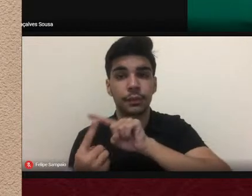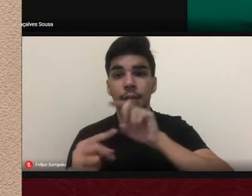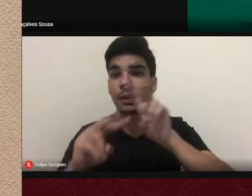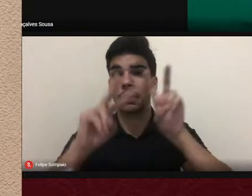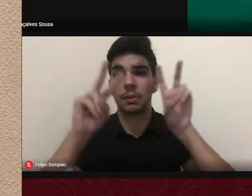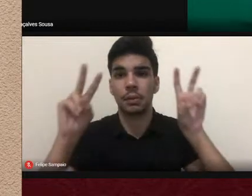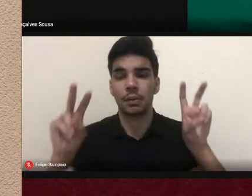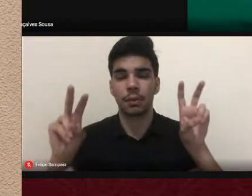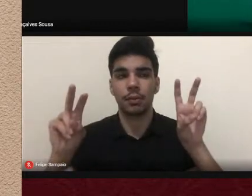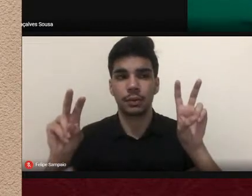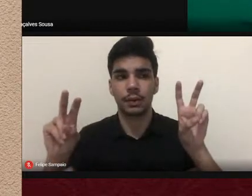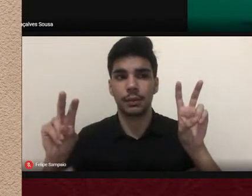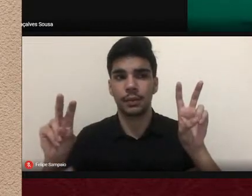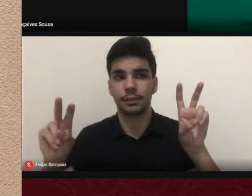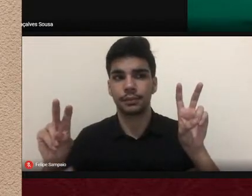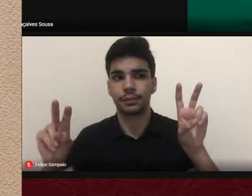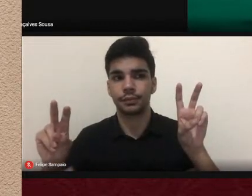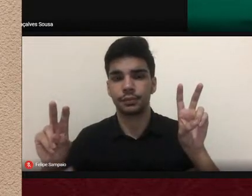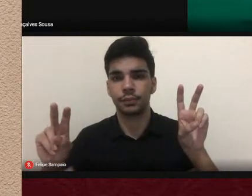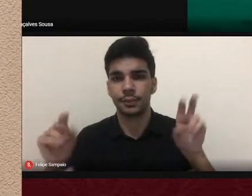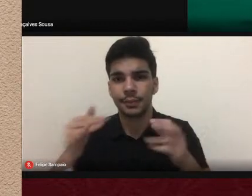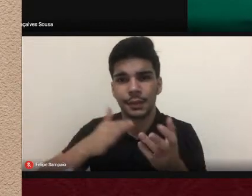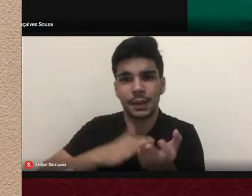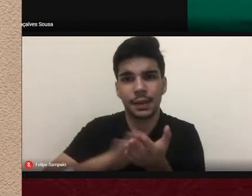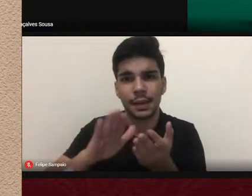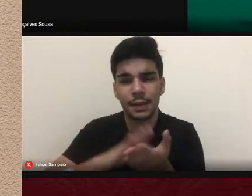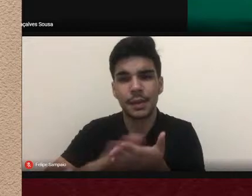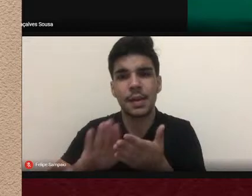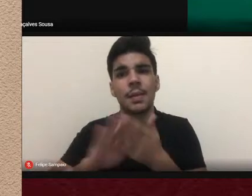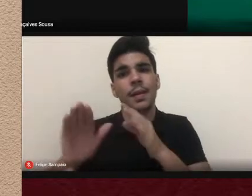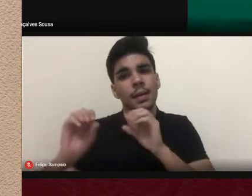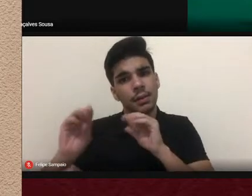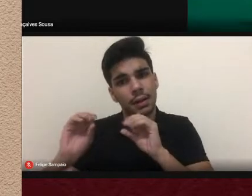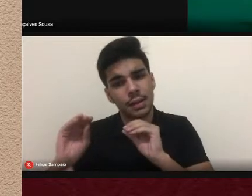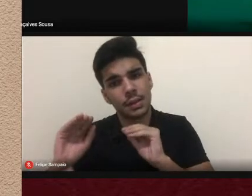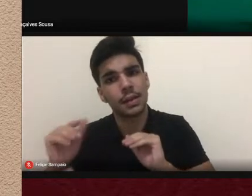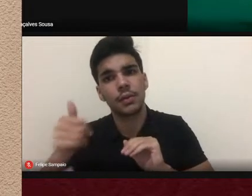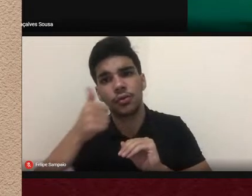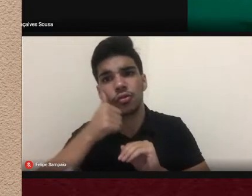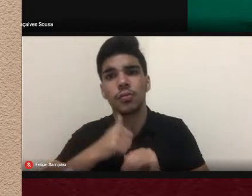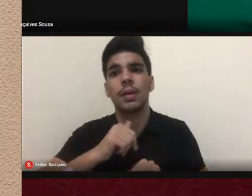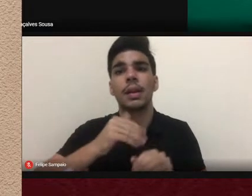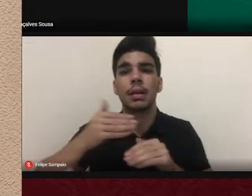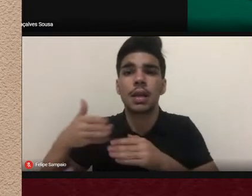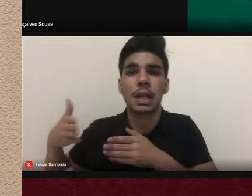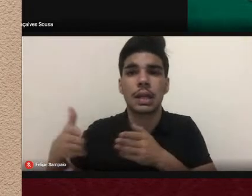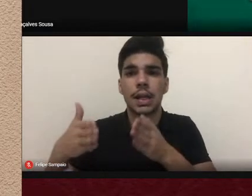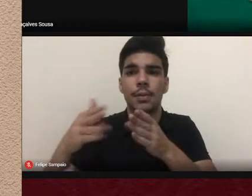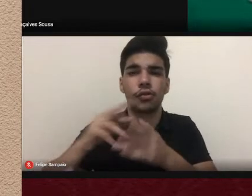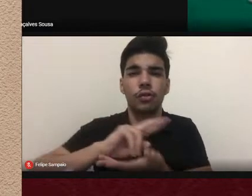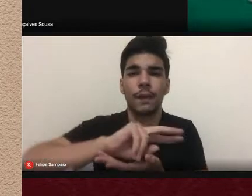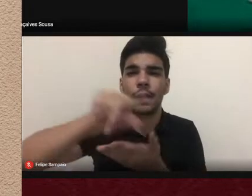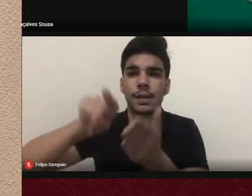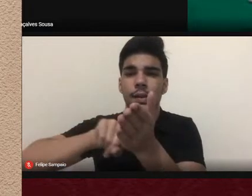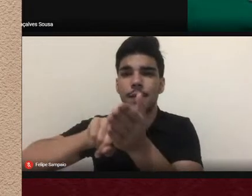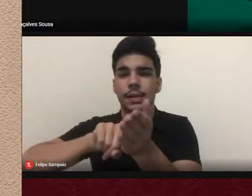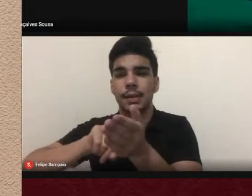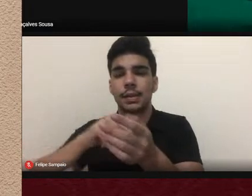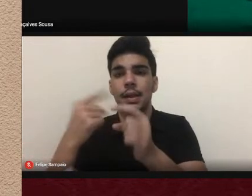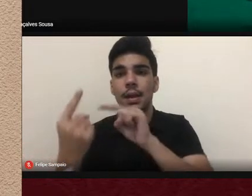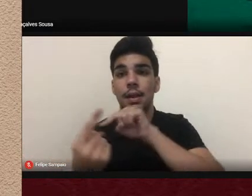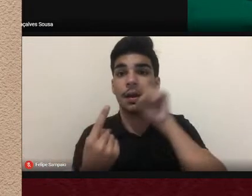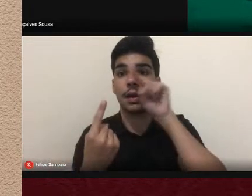impressos a educação em mulheres caminhos diversos da pesquisa esse primeiro eixo